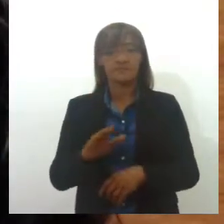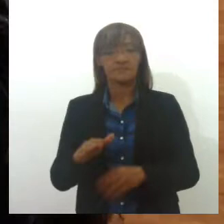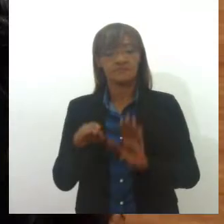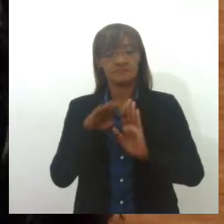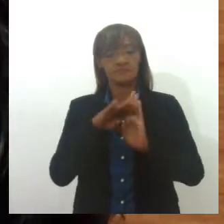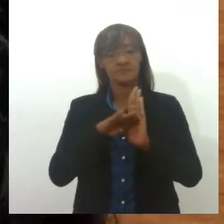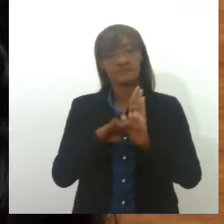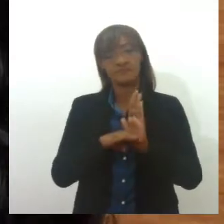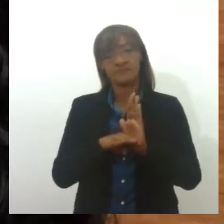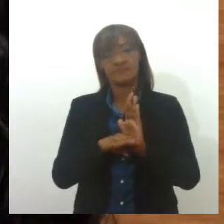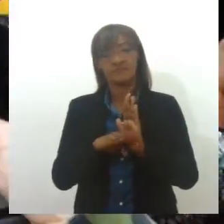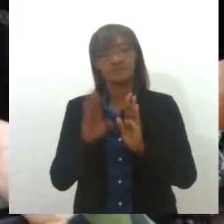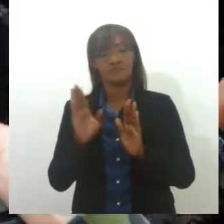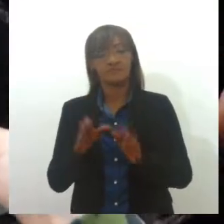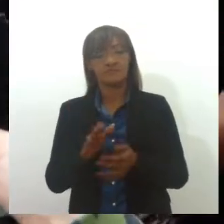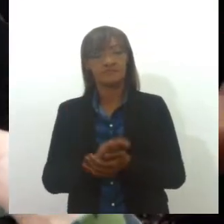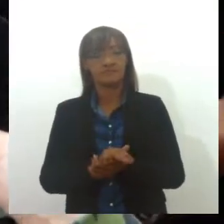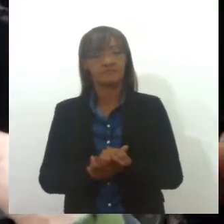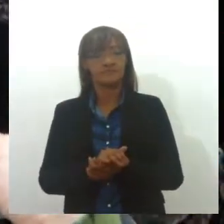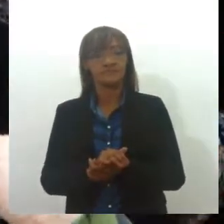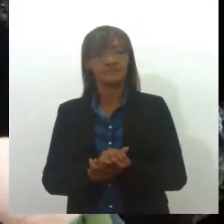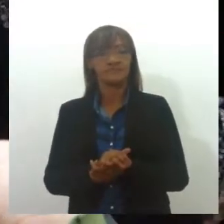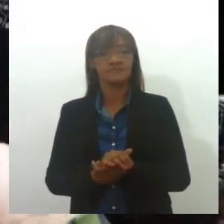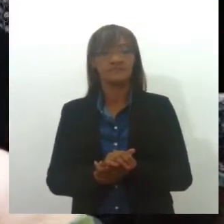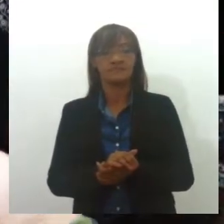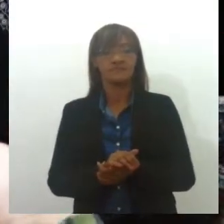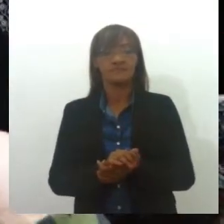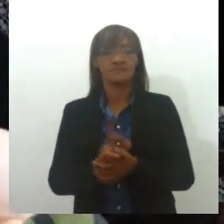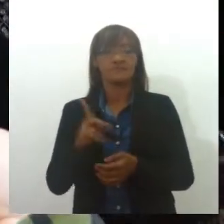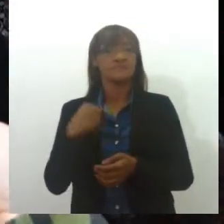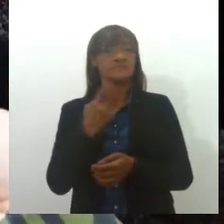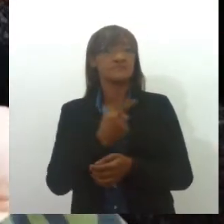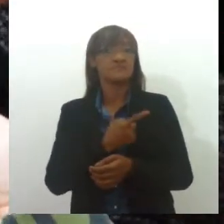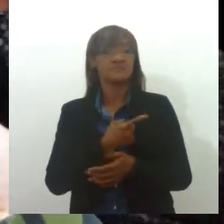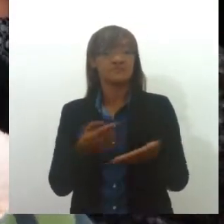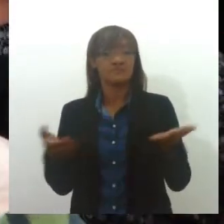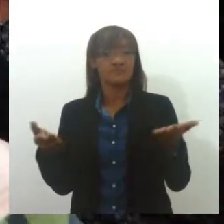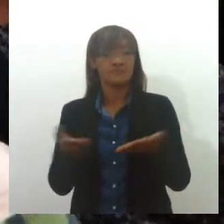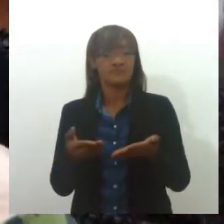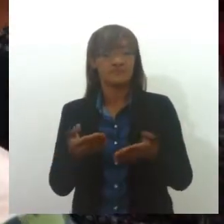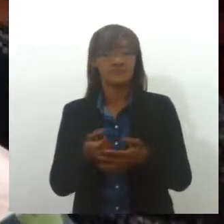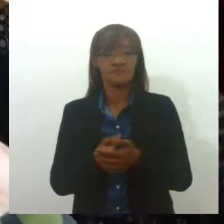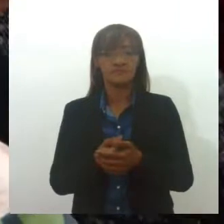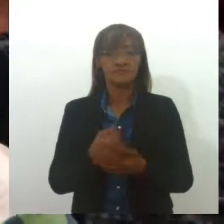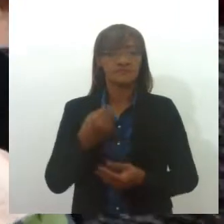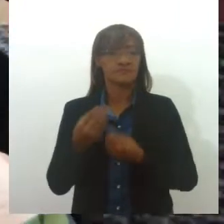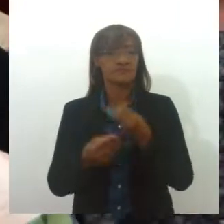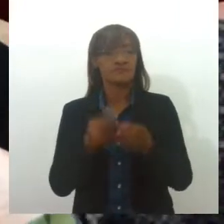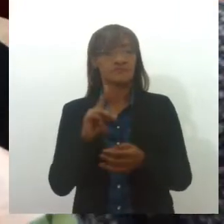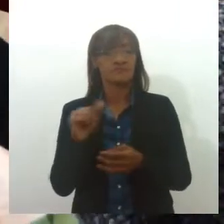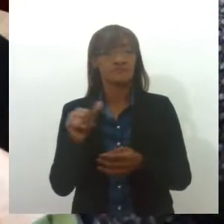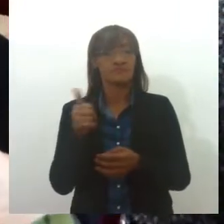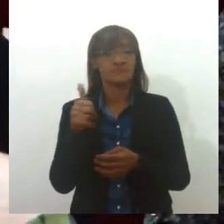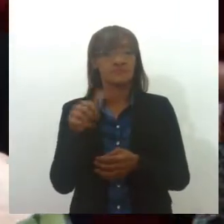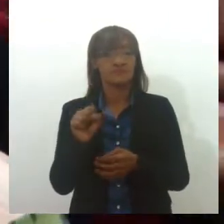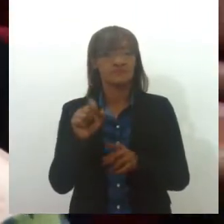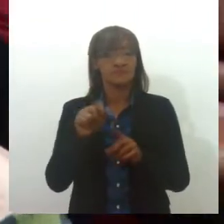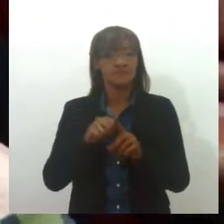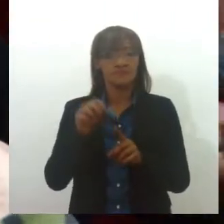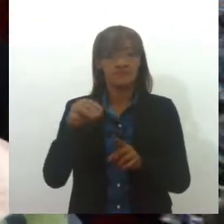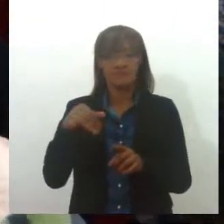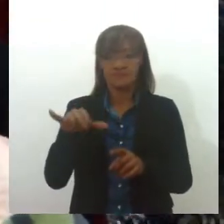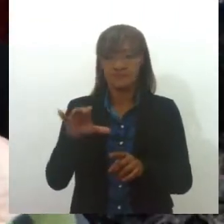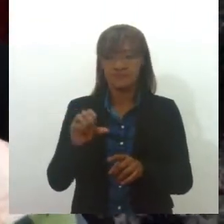completo de enfrentamento. A gente está aqui num processo de mobilização, por causa do dia 18 de maio, que é o dia